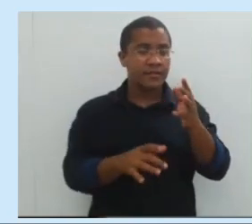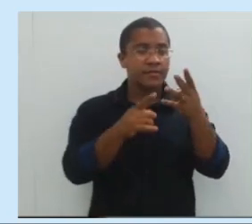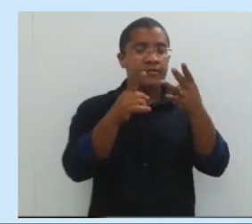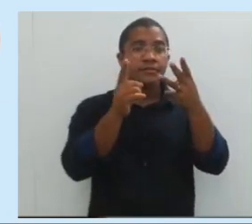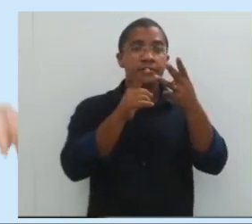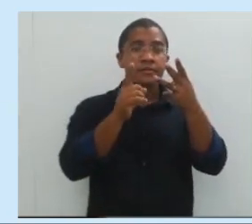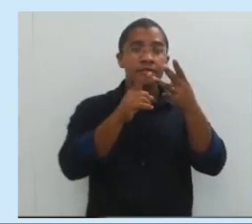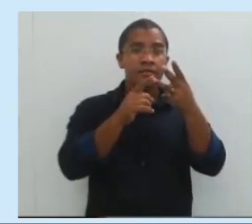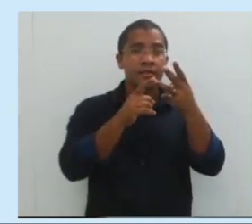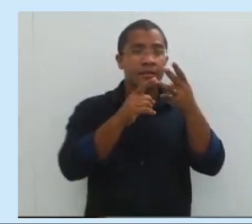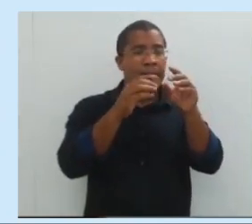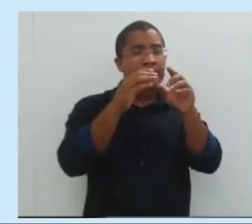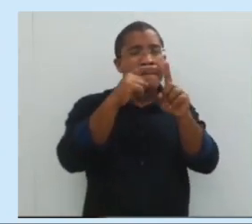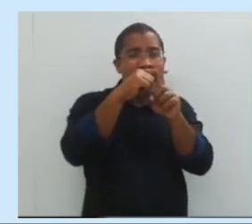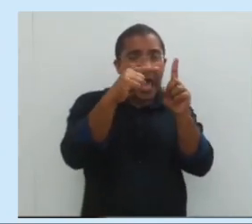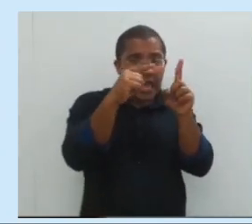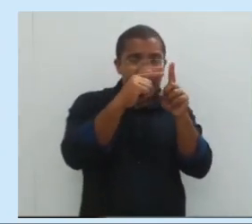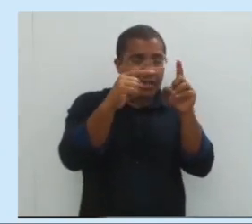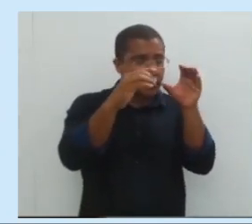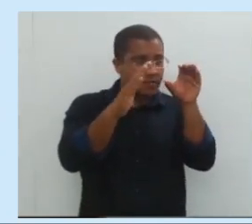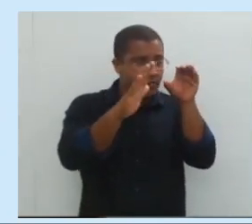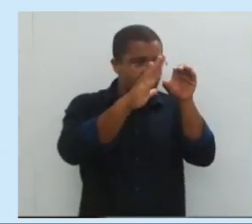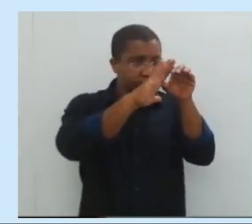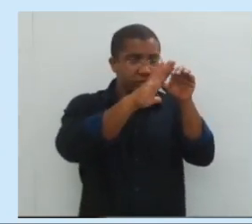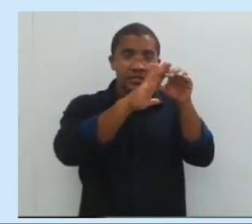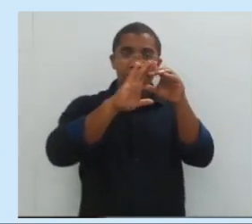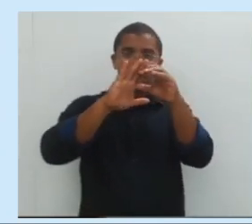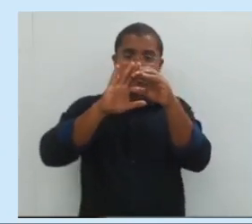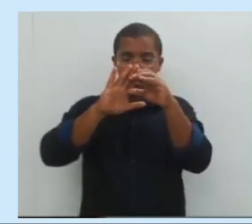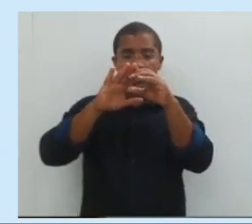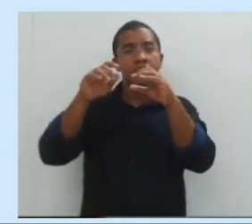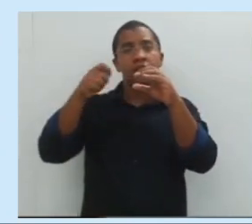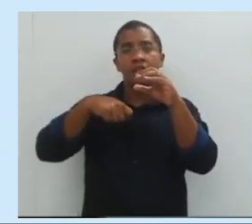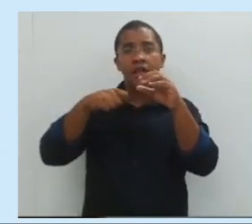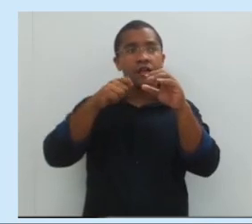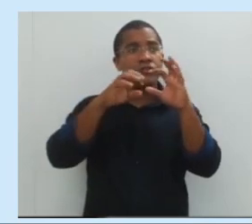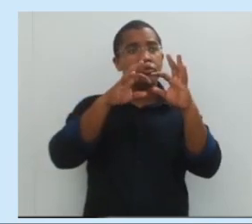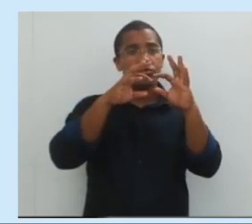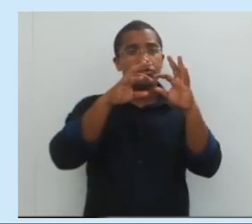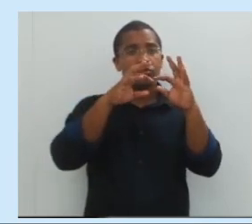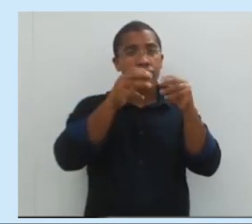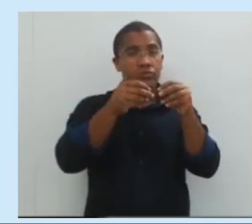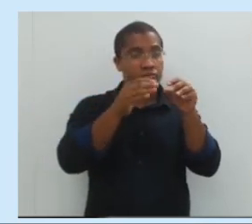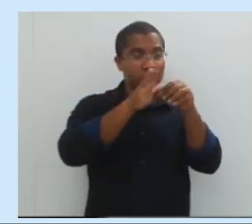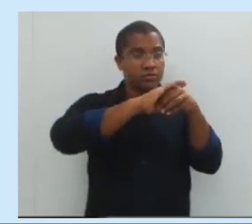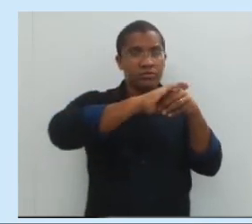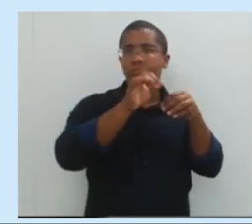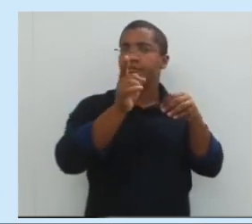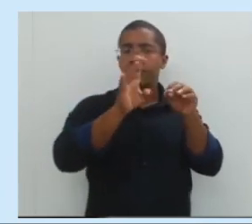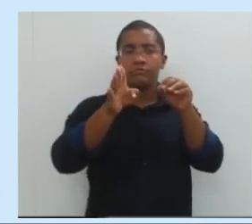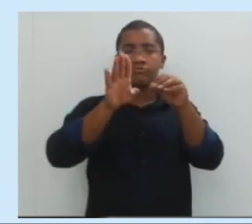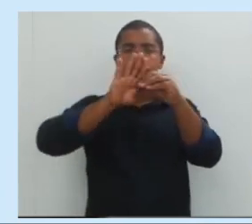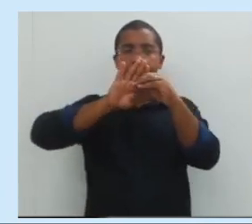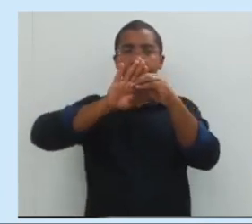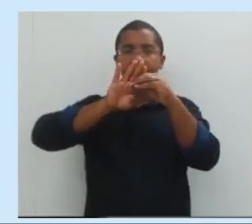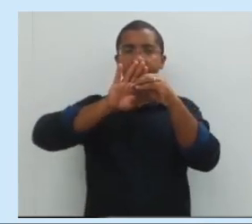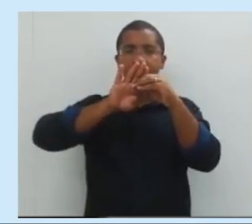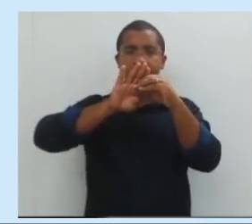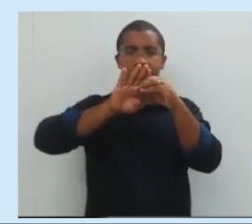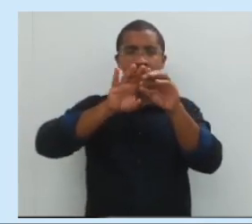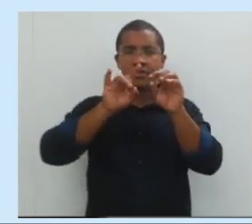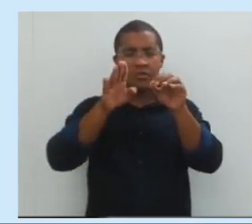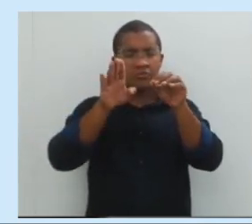eclipse parcial. Quando a Lua não consegue esconder o Sol por completo. E aí eu tenho só uma